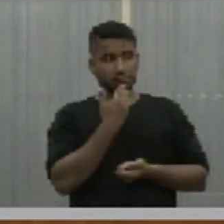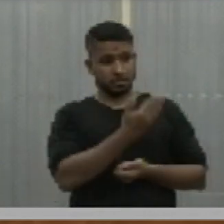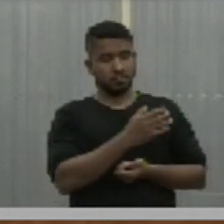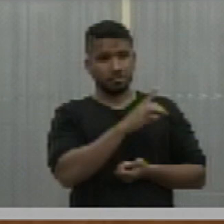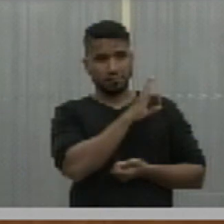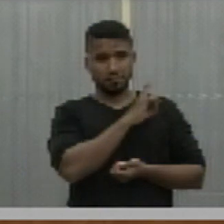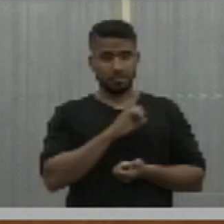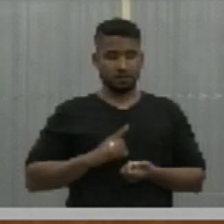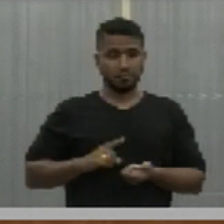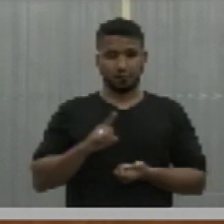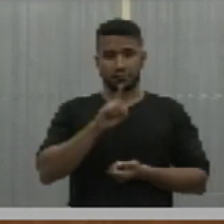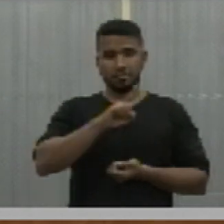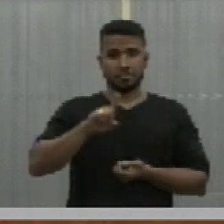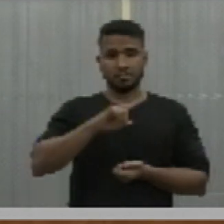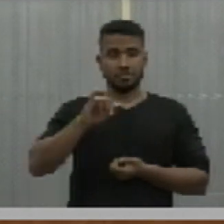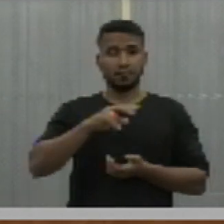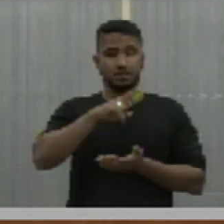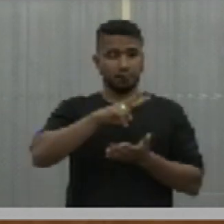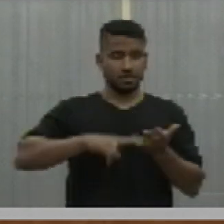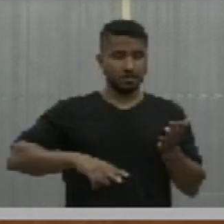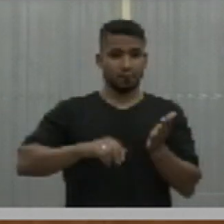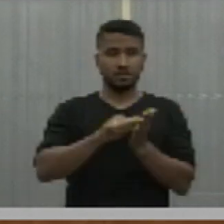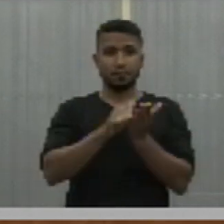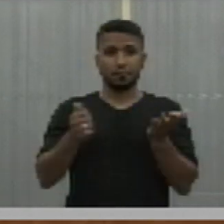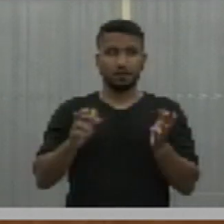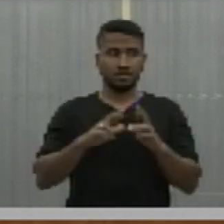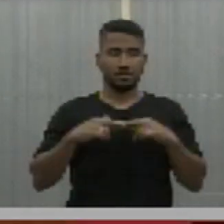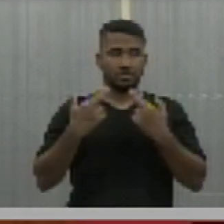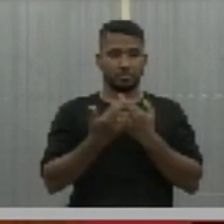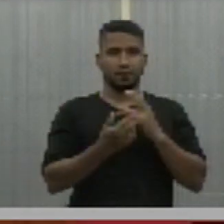a leitura da ata da sessão anterior.